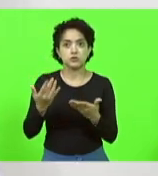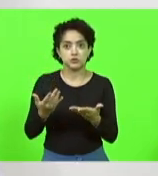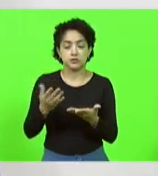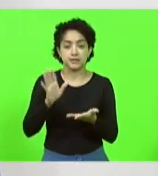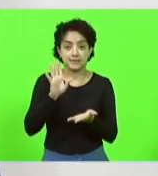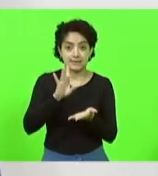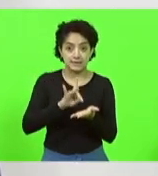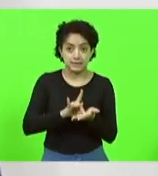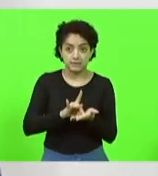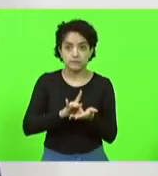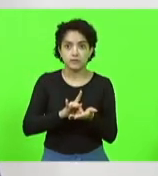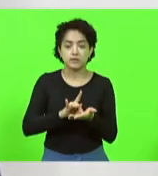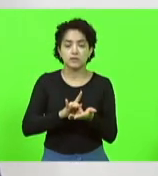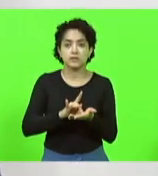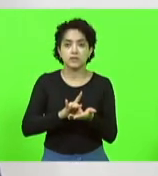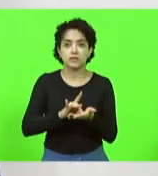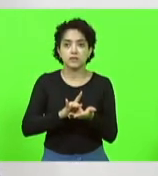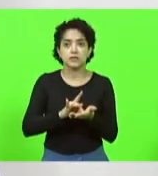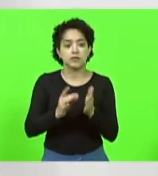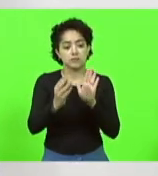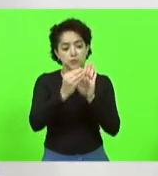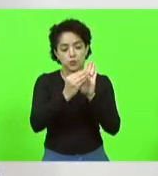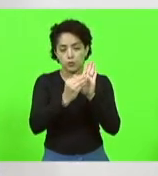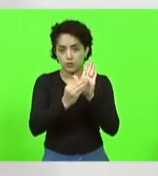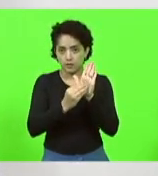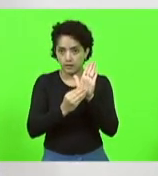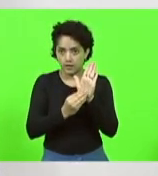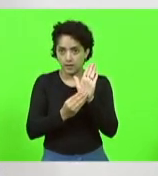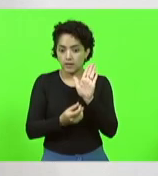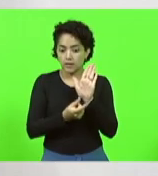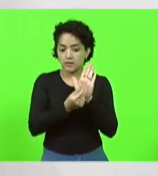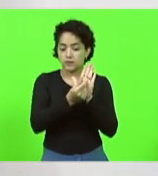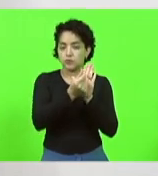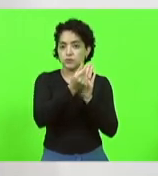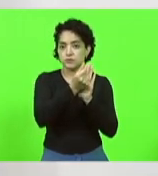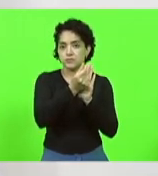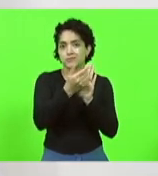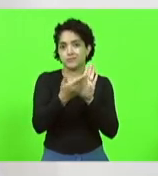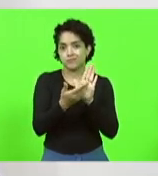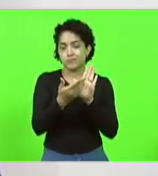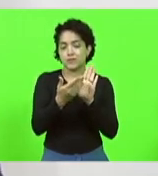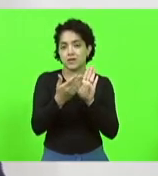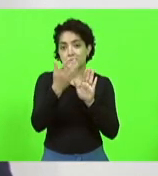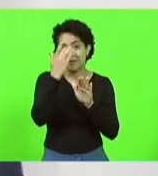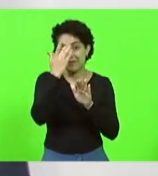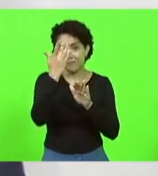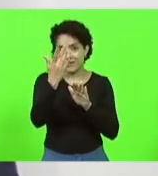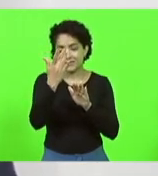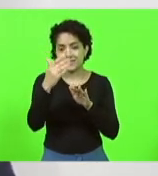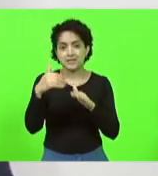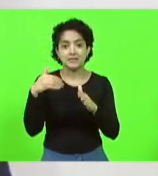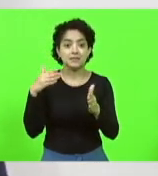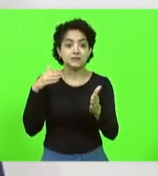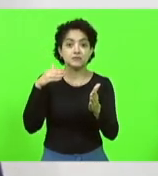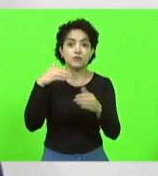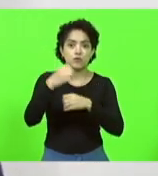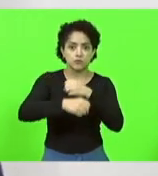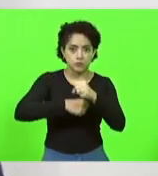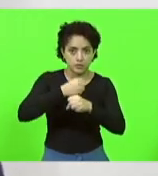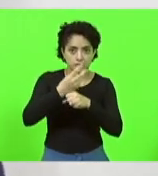no orçamento plurianual, porque facilita, se for lá em 2023, por exemplo,